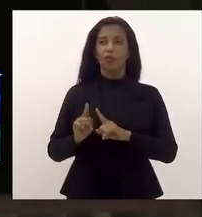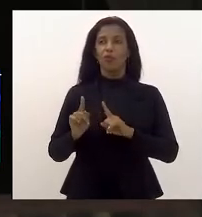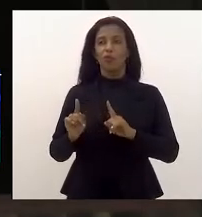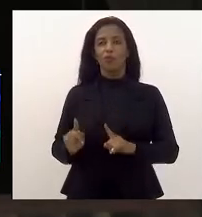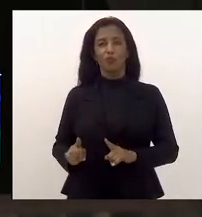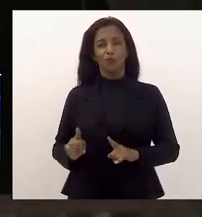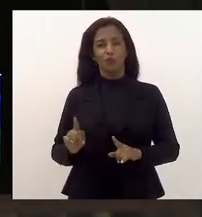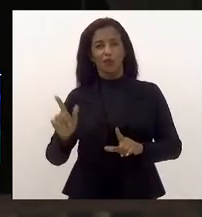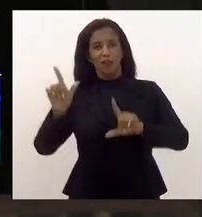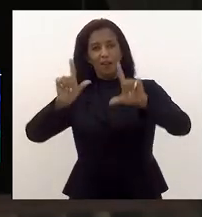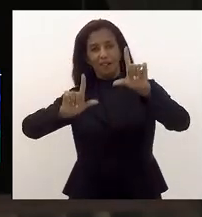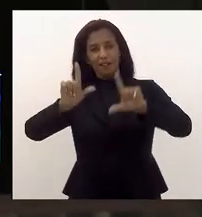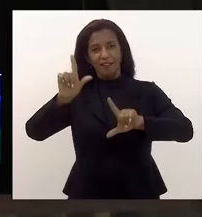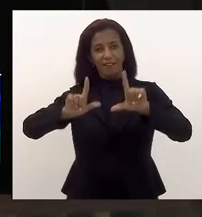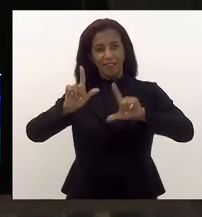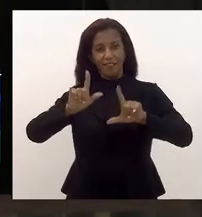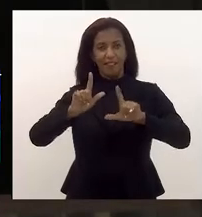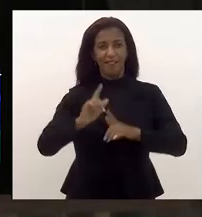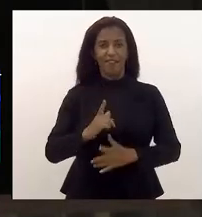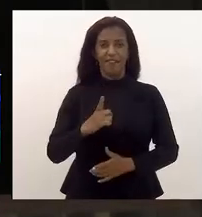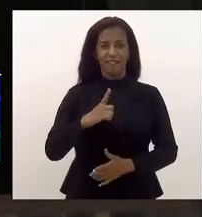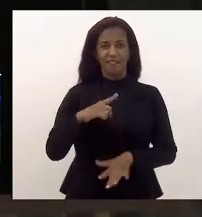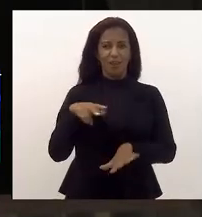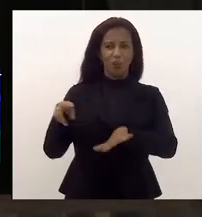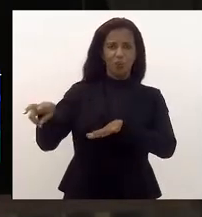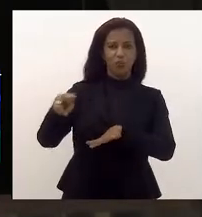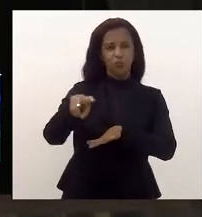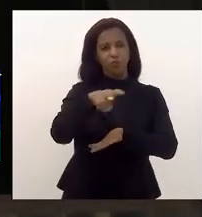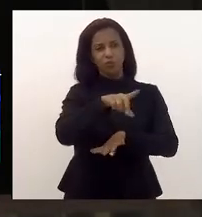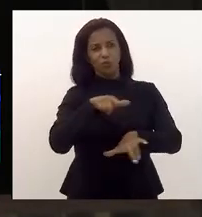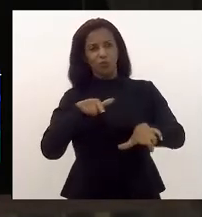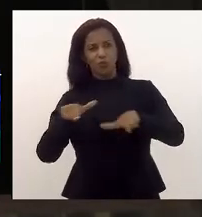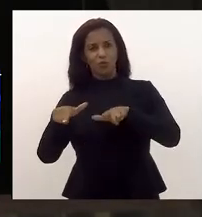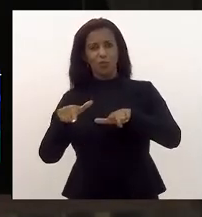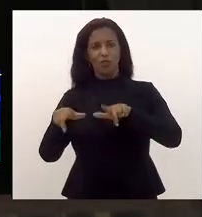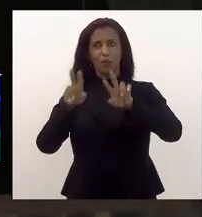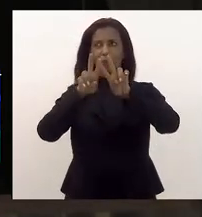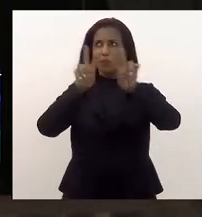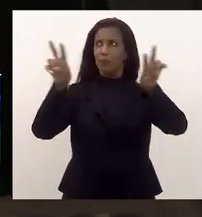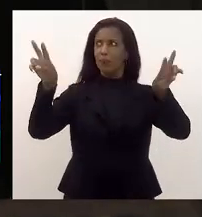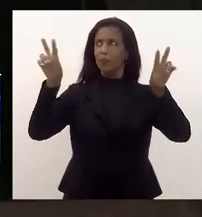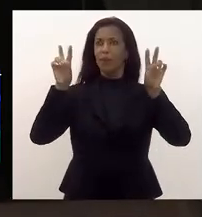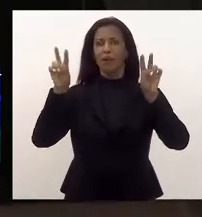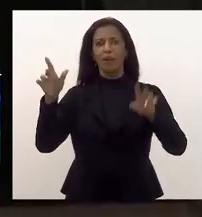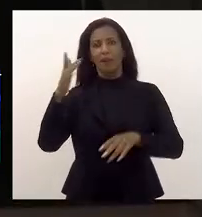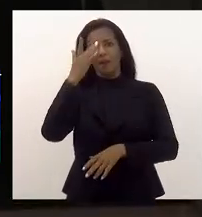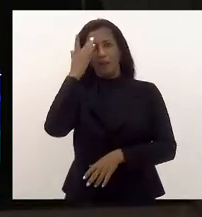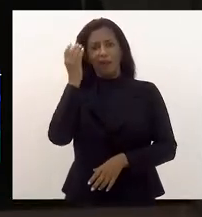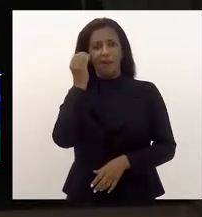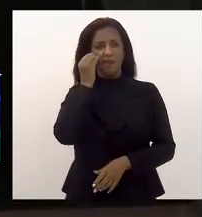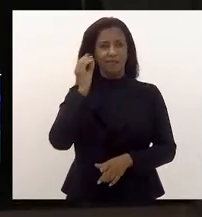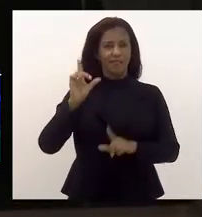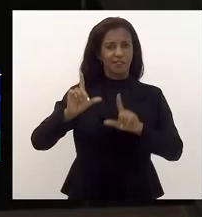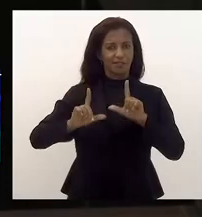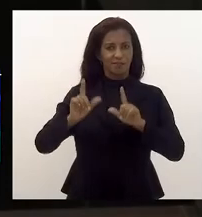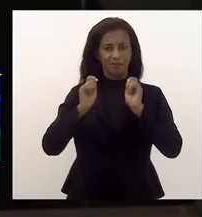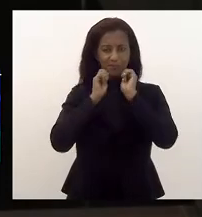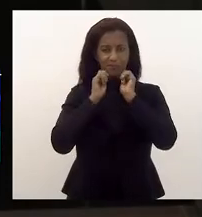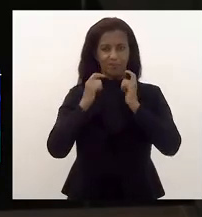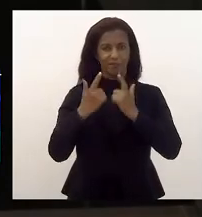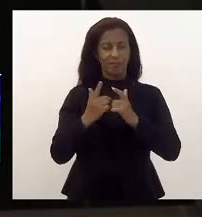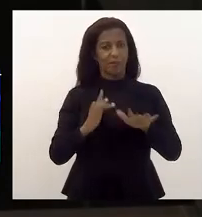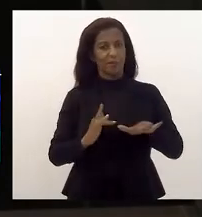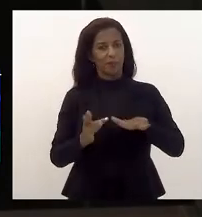imprensa, companheiros e companheiras que ocupam as dependências da galeria, aqueles que nos assistem pela TV da Leia, aqueles que não nos acompanham pelas redes